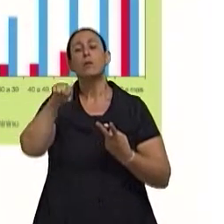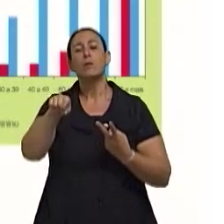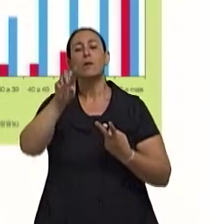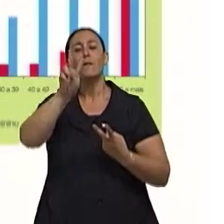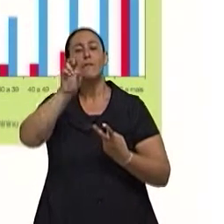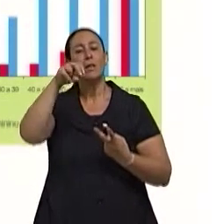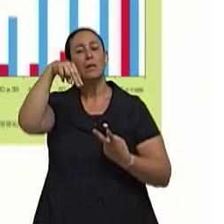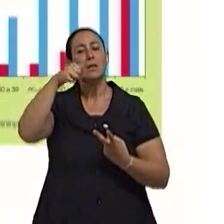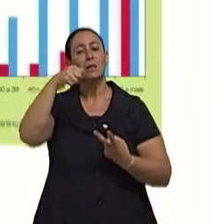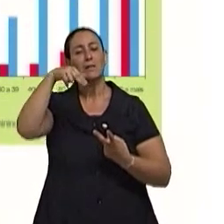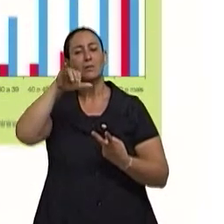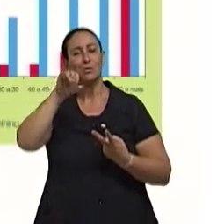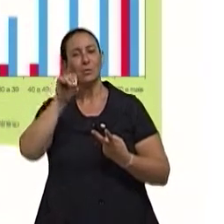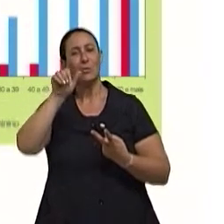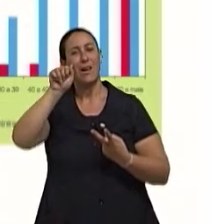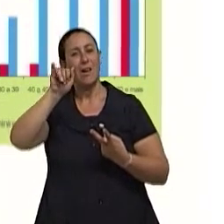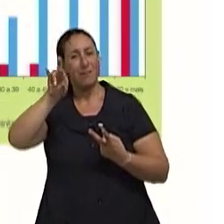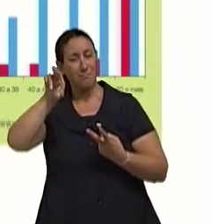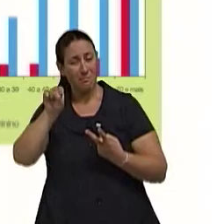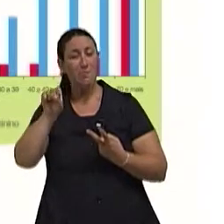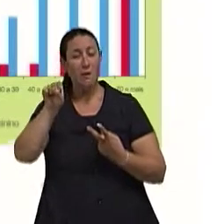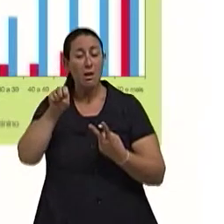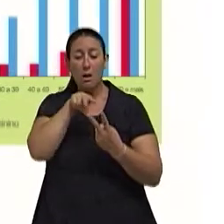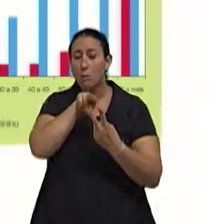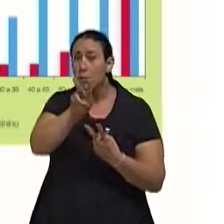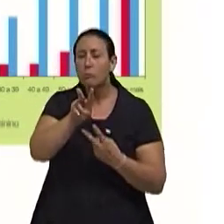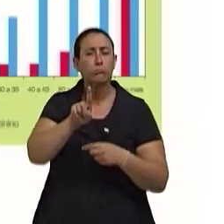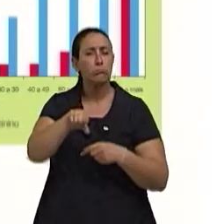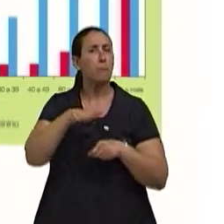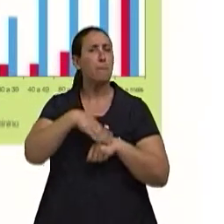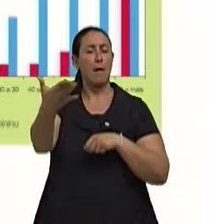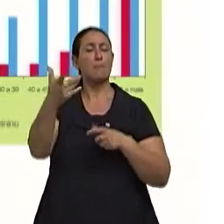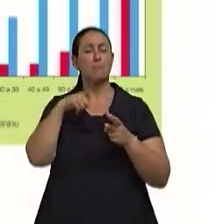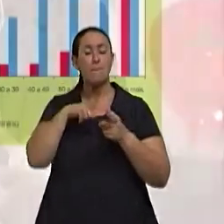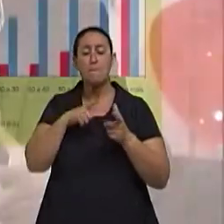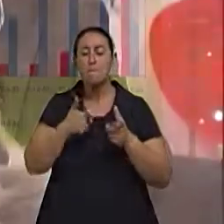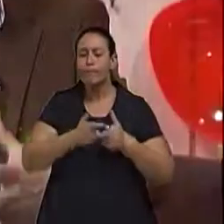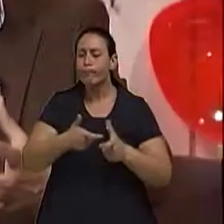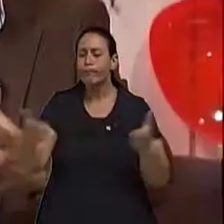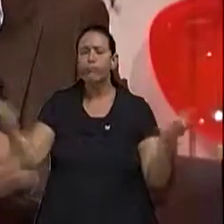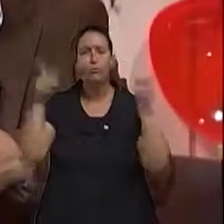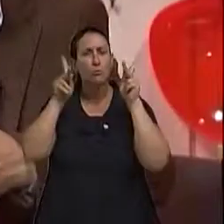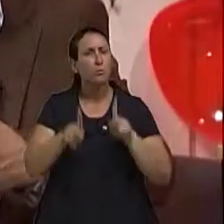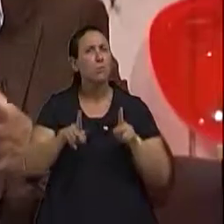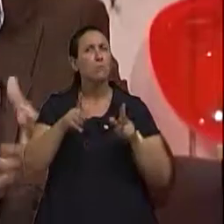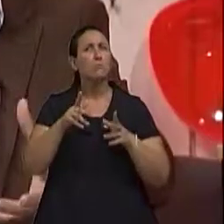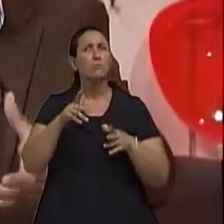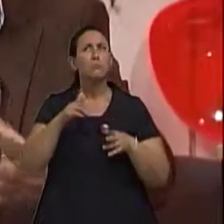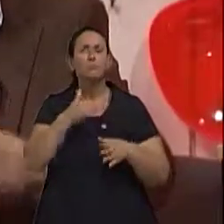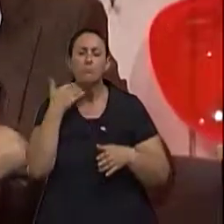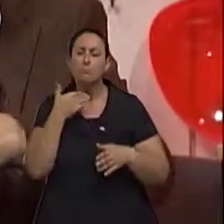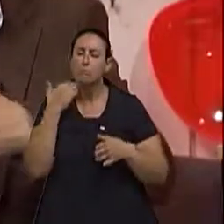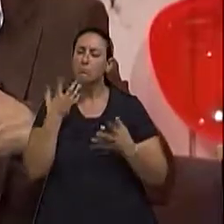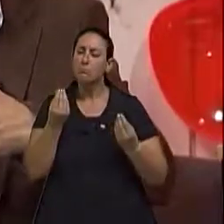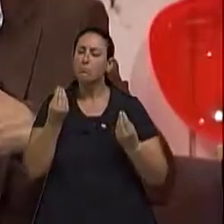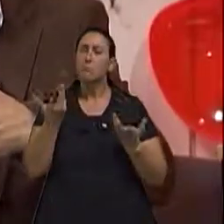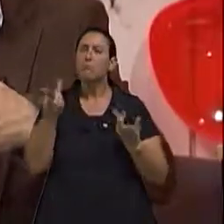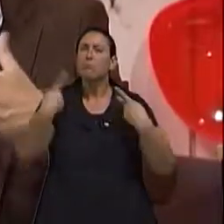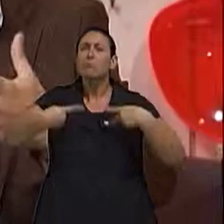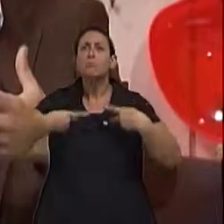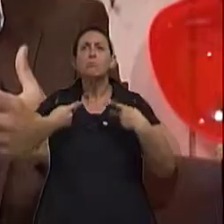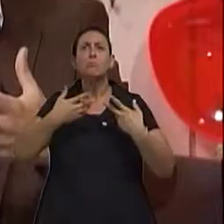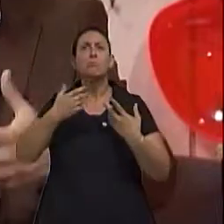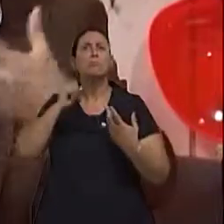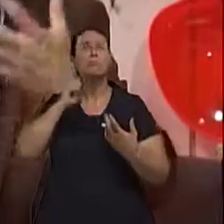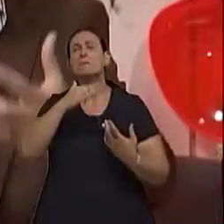existem situações que envolvem também a maneira como tu lida com determinadas situações, que acabam levando uma pessoa a,